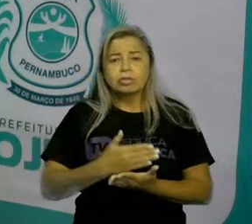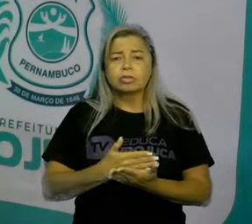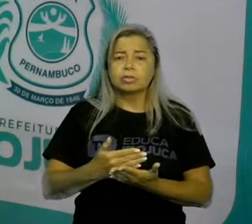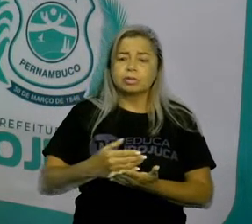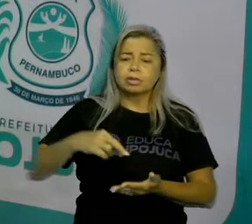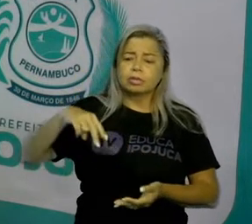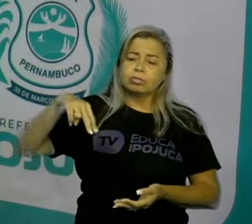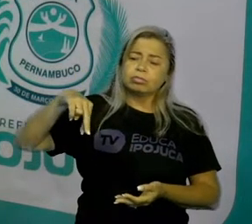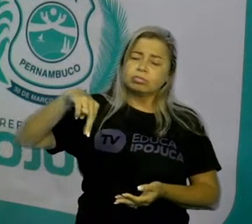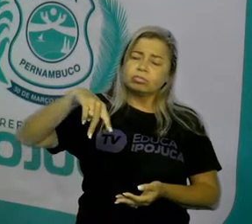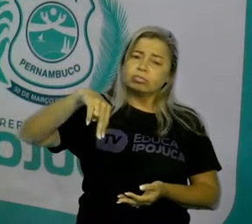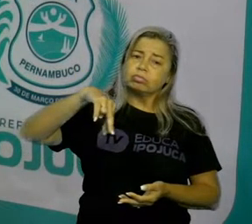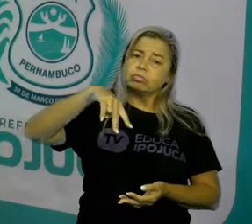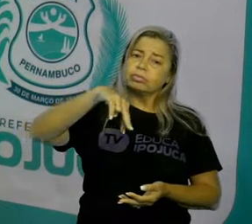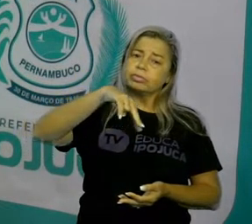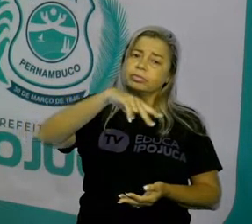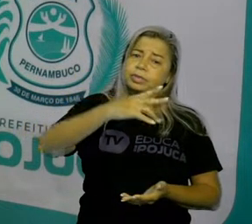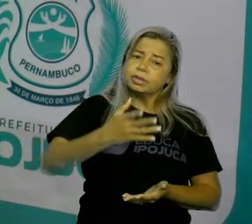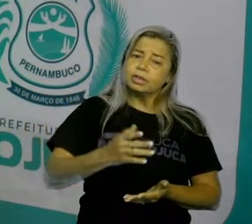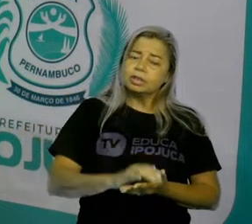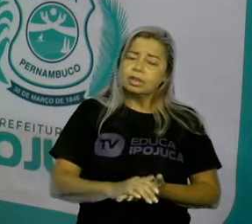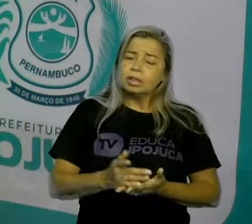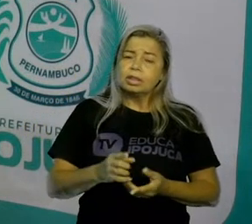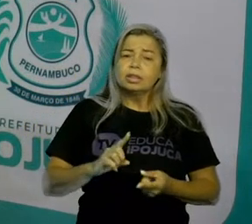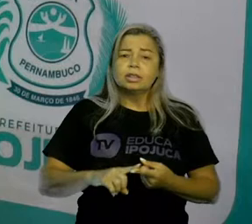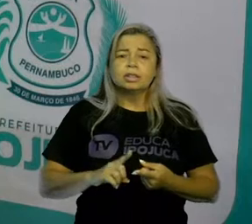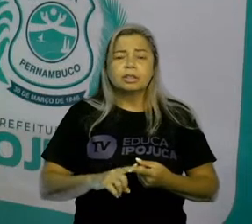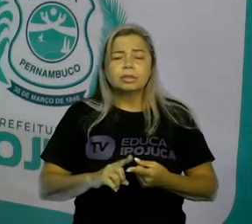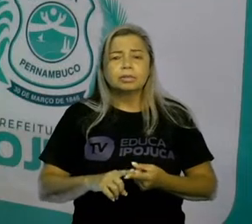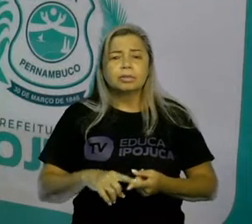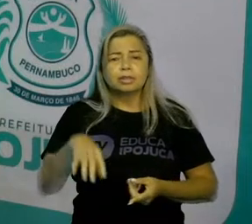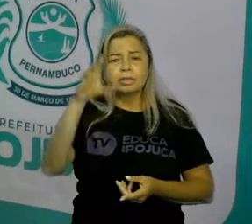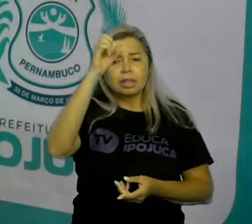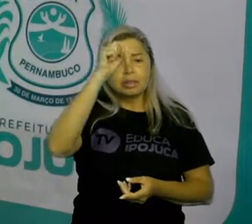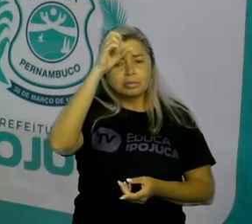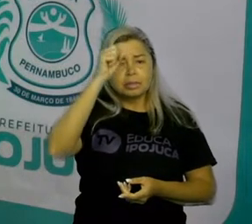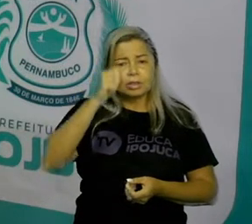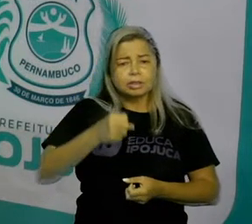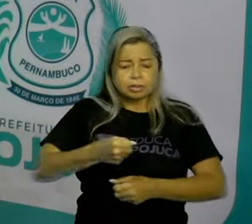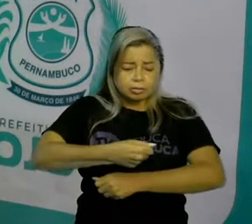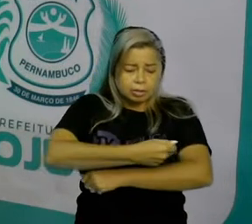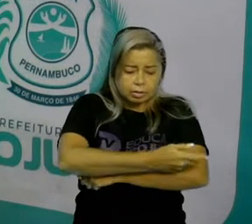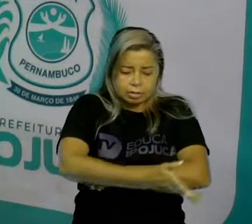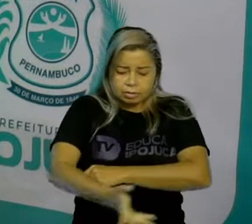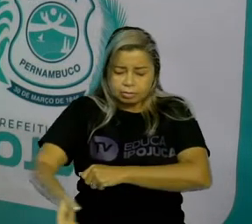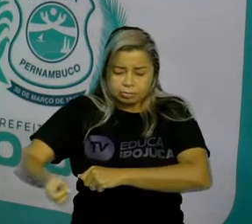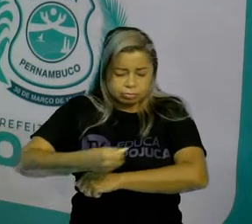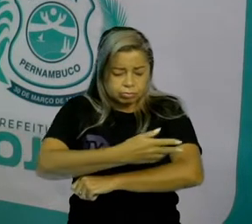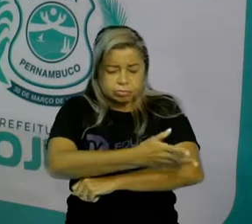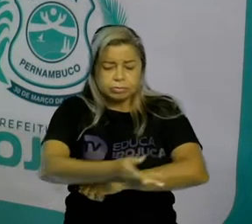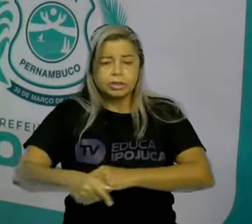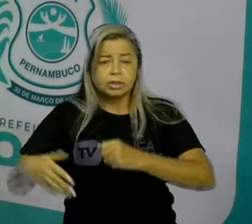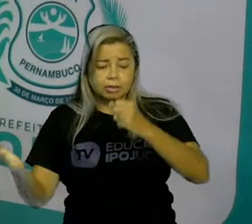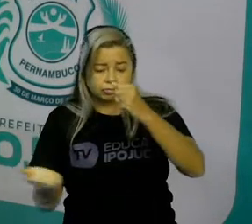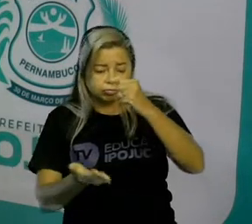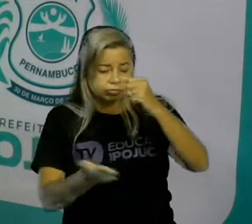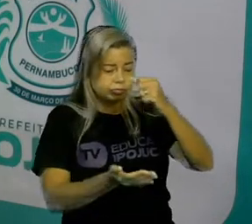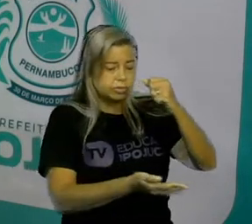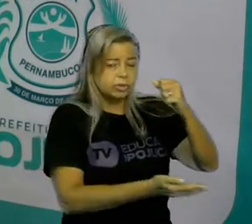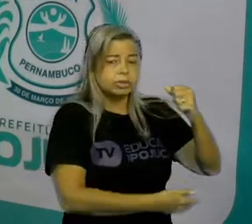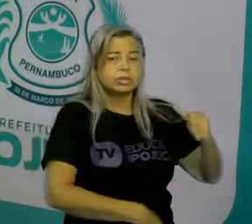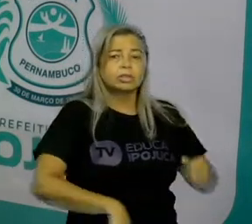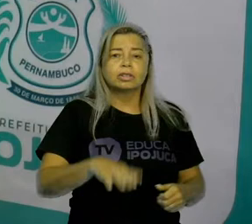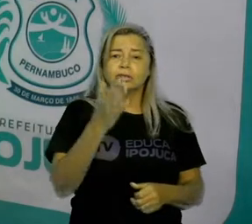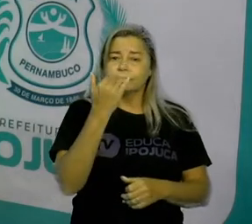seu habitat ali e começaram a aprender a mexer e a plantar e para colher os seus próprios alimentos. Vamos